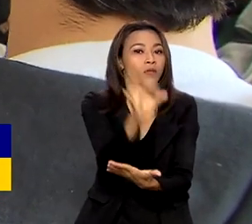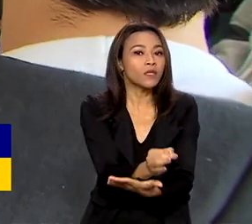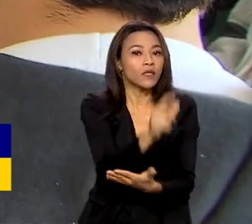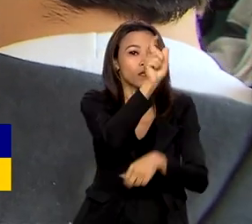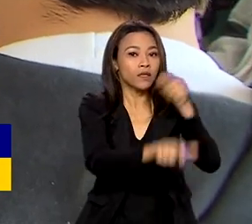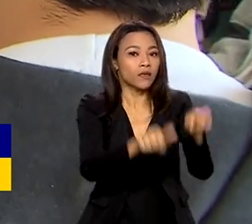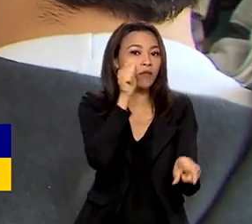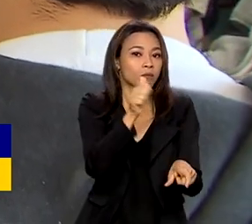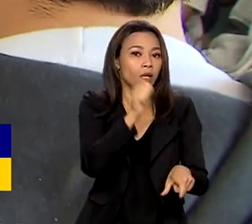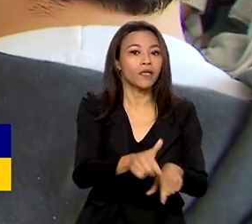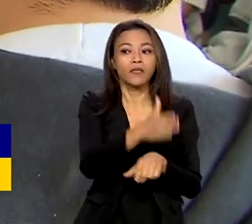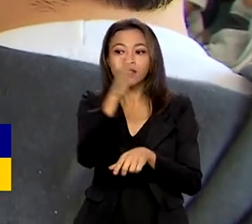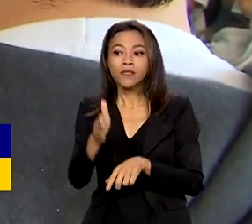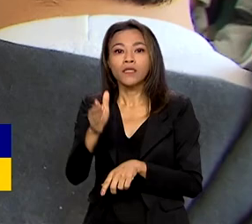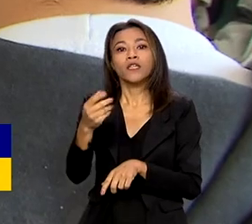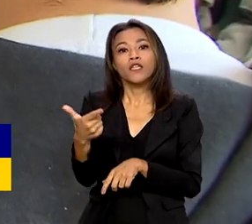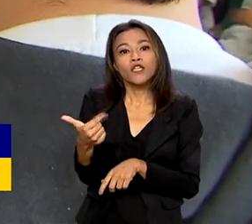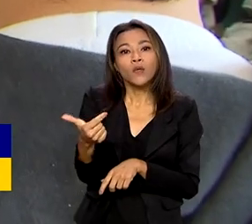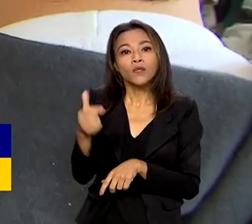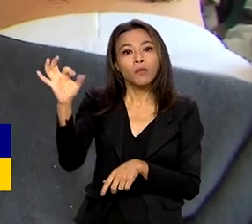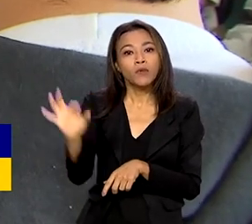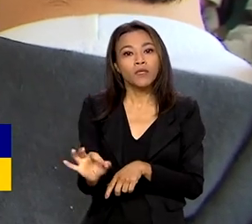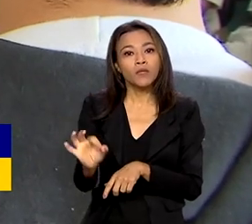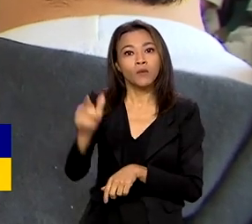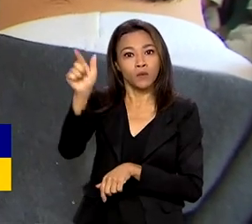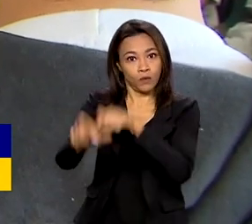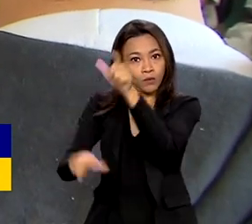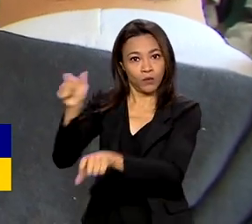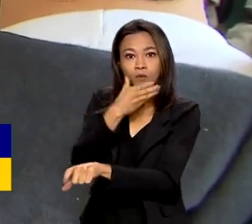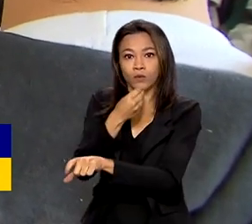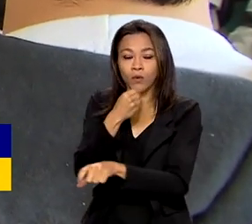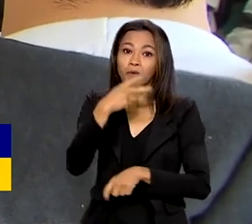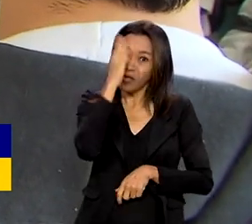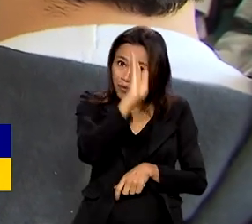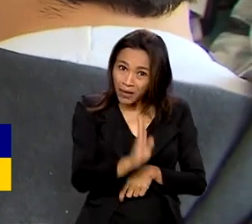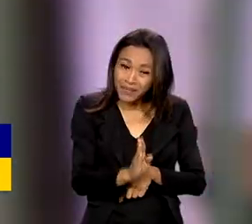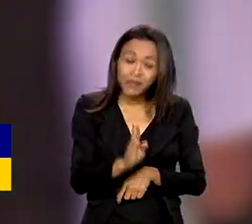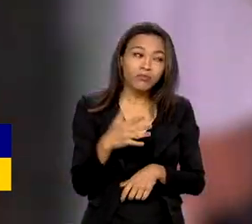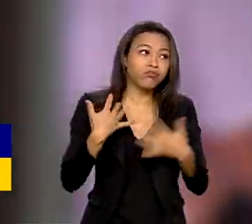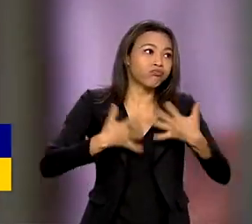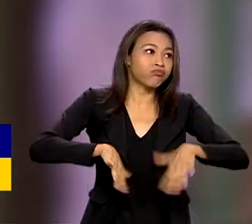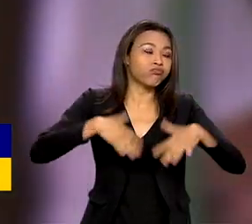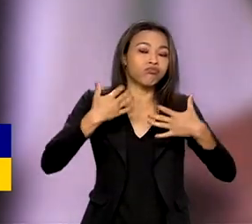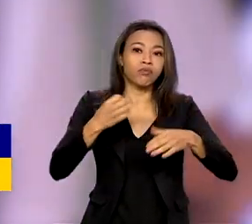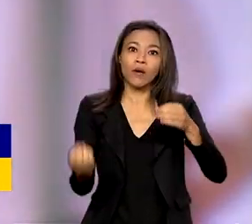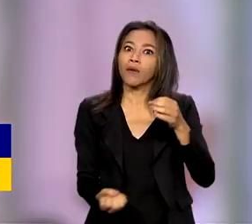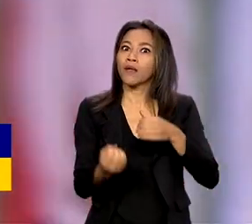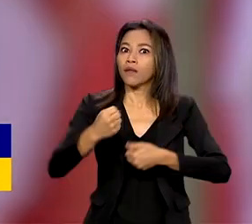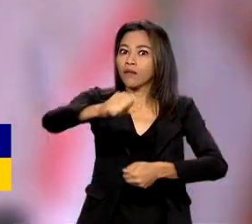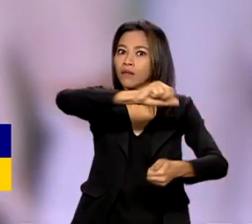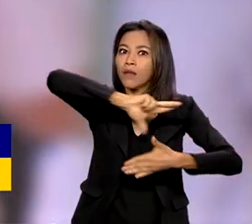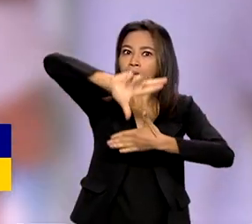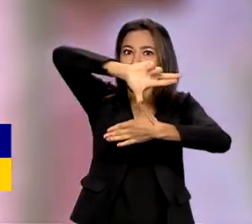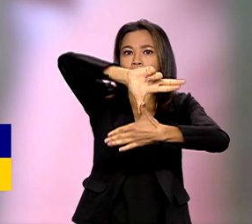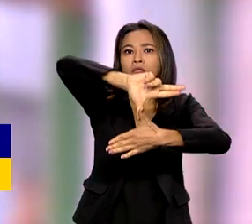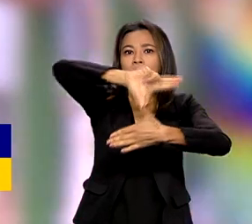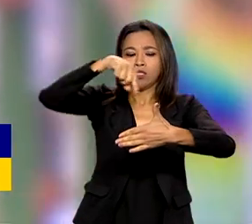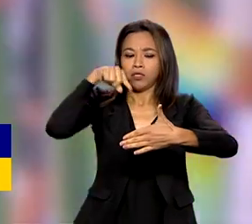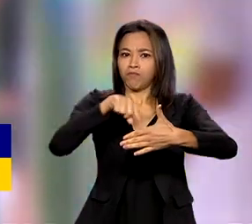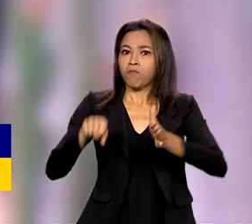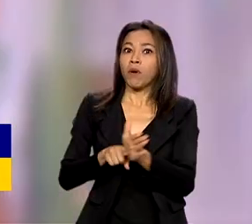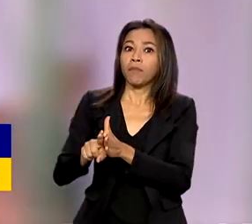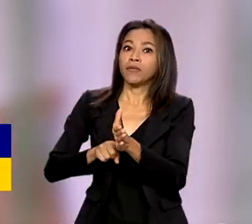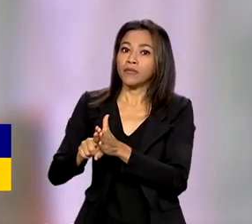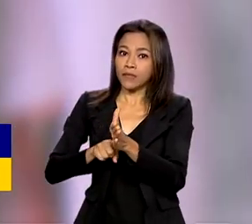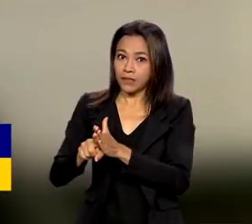dos homens. E o Brasil é o país com maior incidência de casos de depressão na América Latina, segundo a Organização